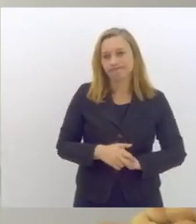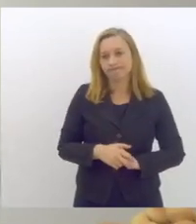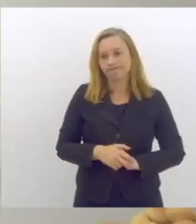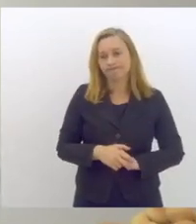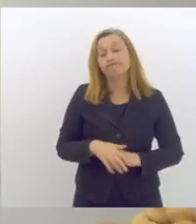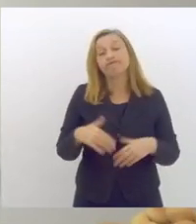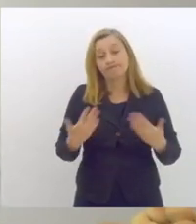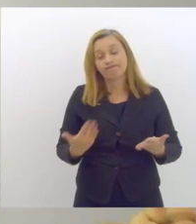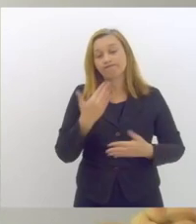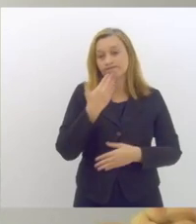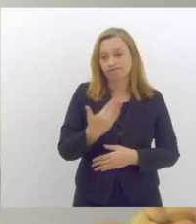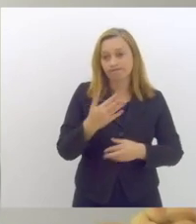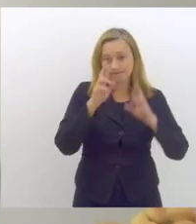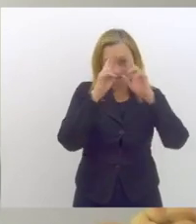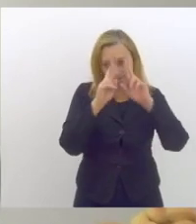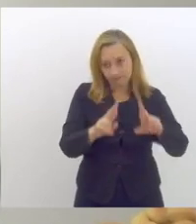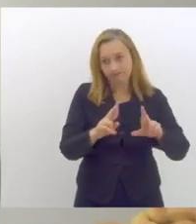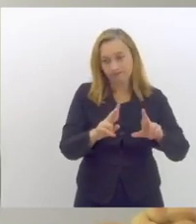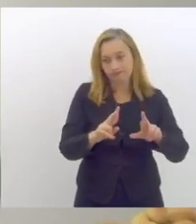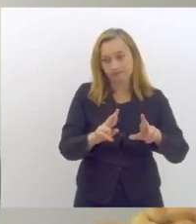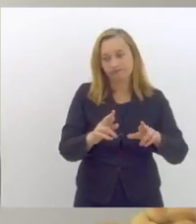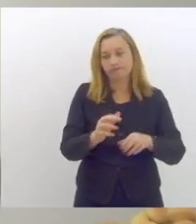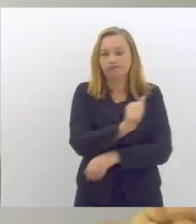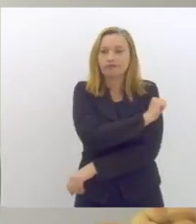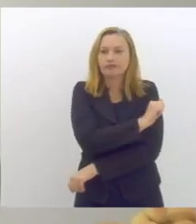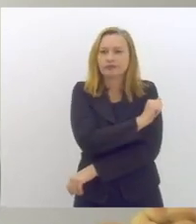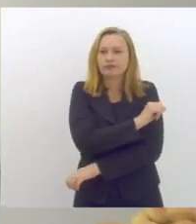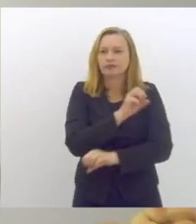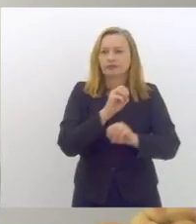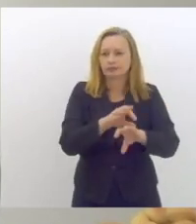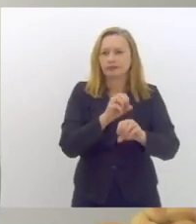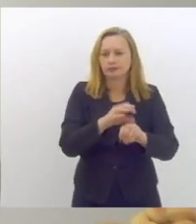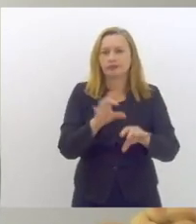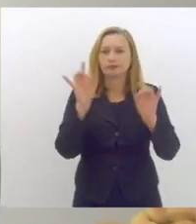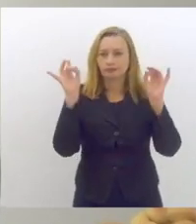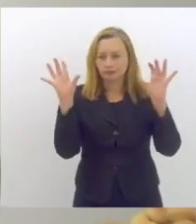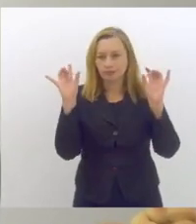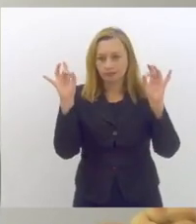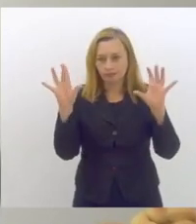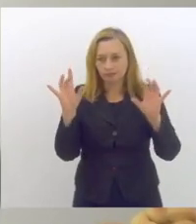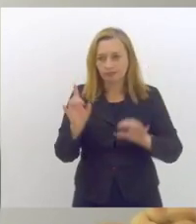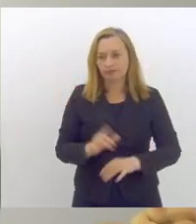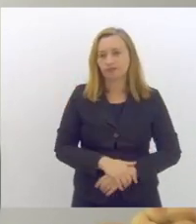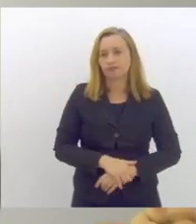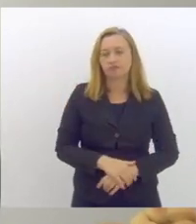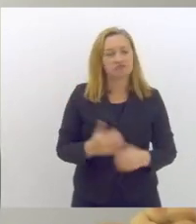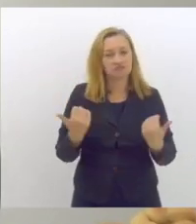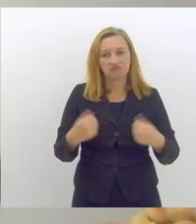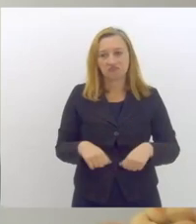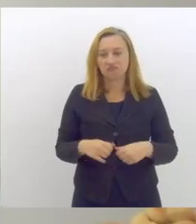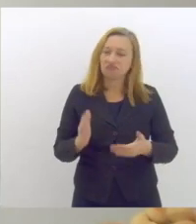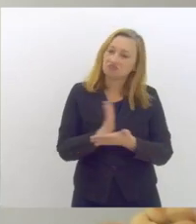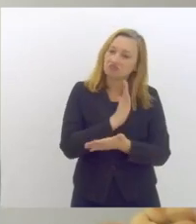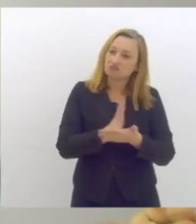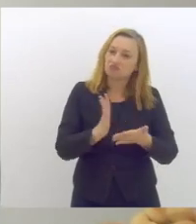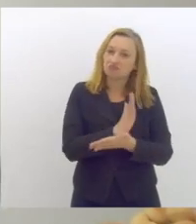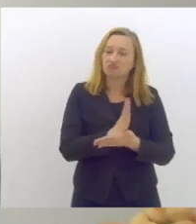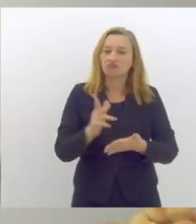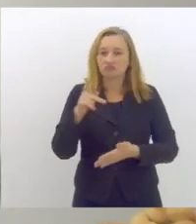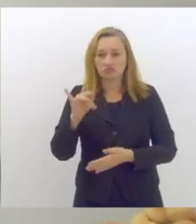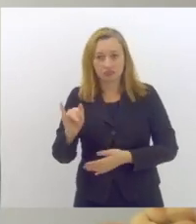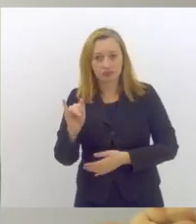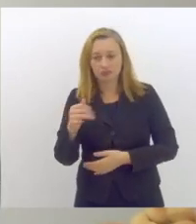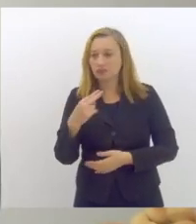então eu peço respeite os alunos de educação especial e que não seja preciso muitas das vezes os pais que não